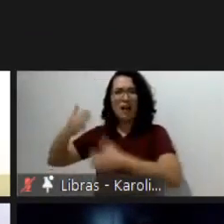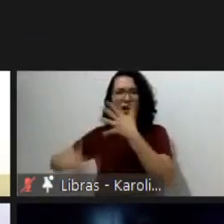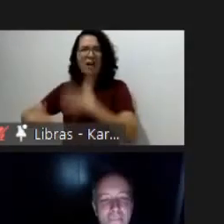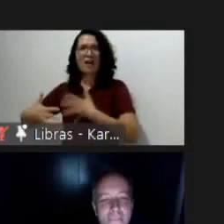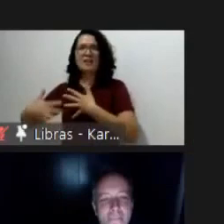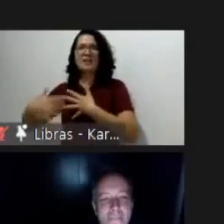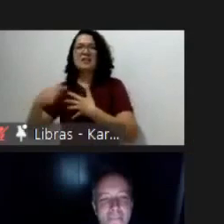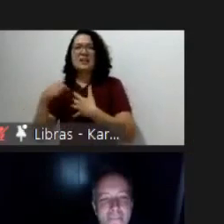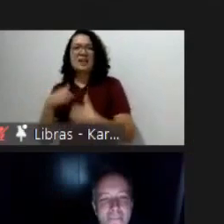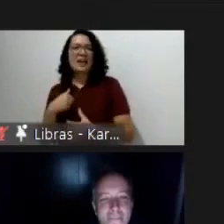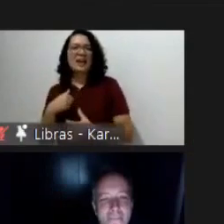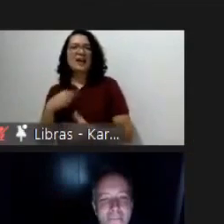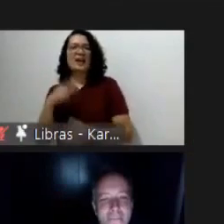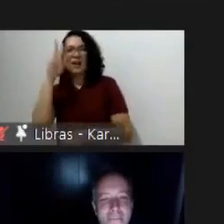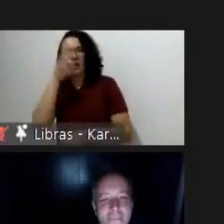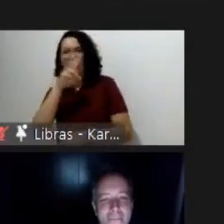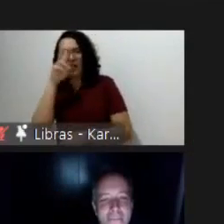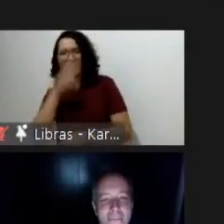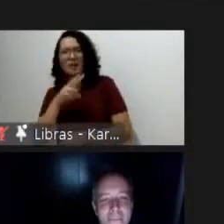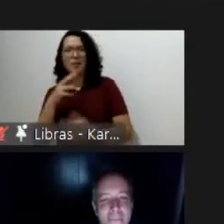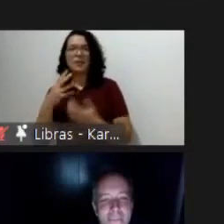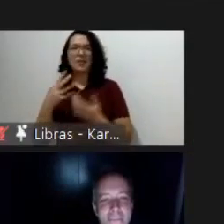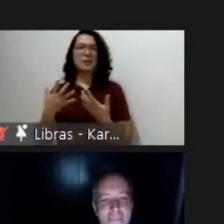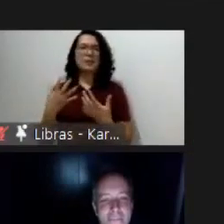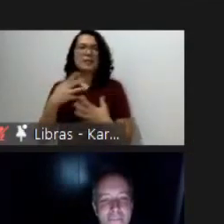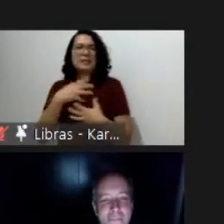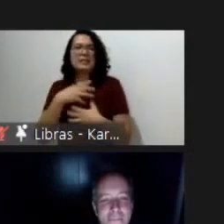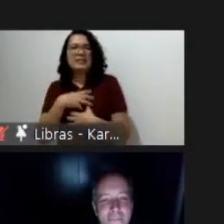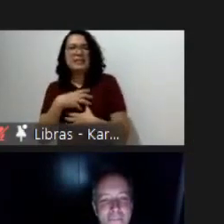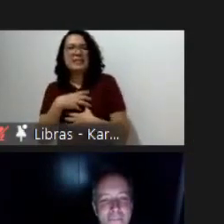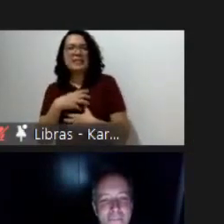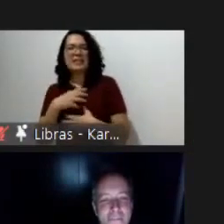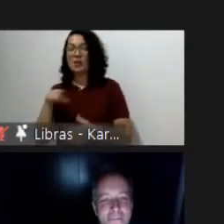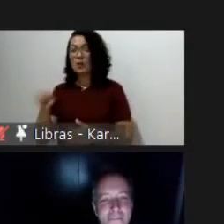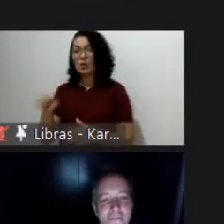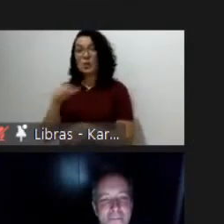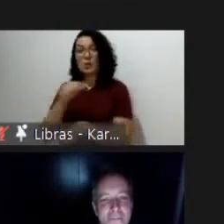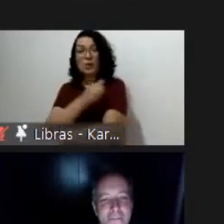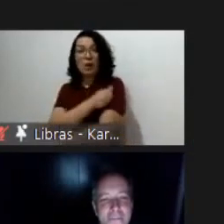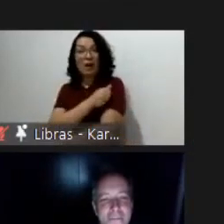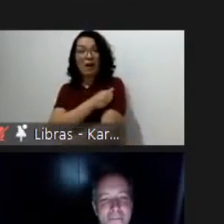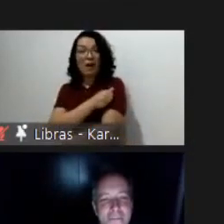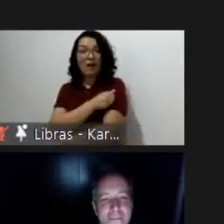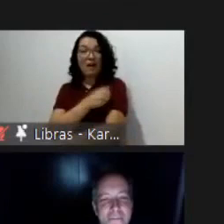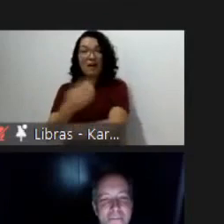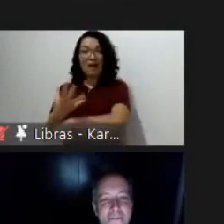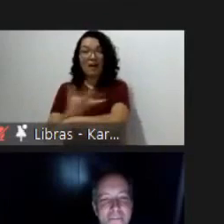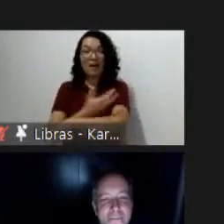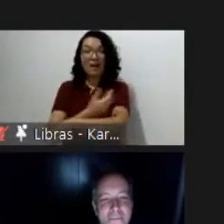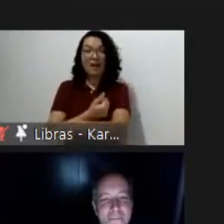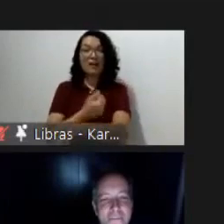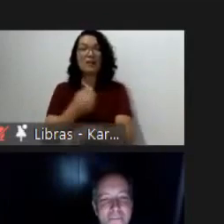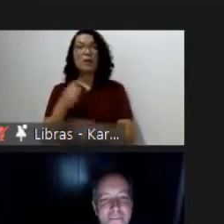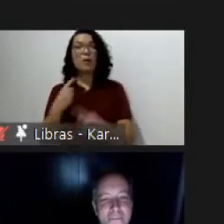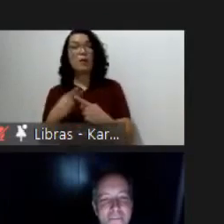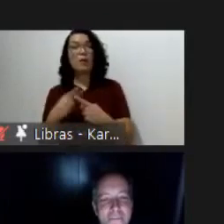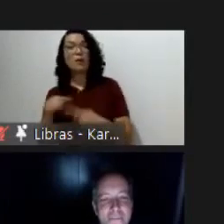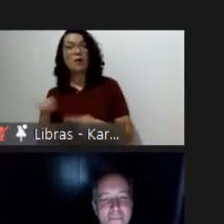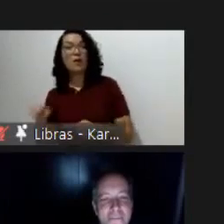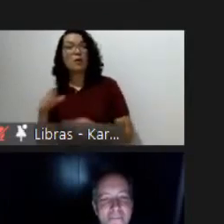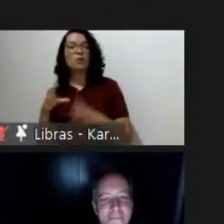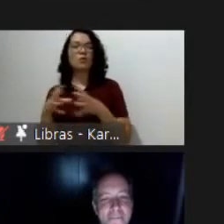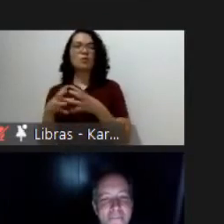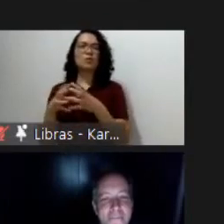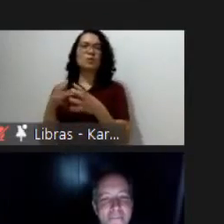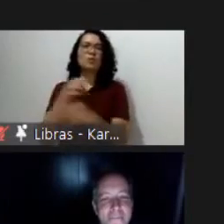nada, fiquei brava, eles ficam doidos comigo, porque eles querem soluções e eu digo, a